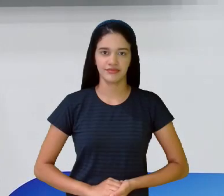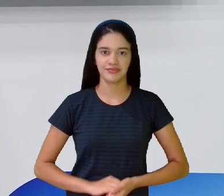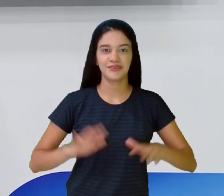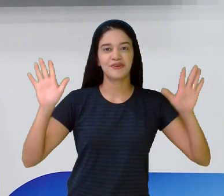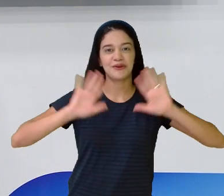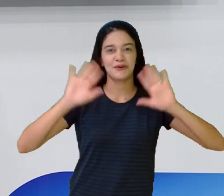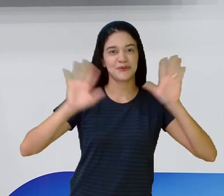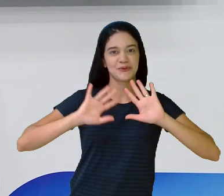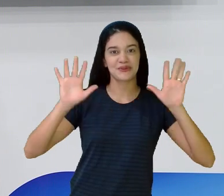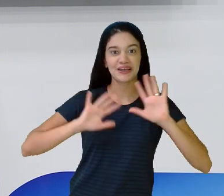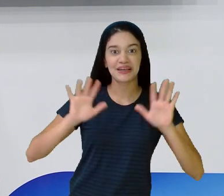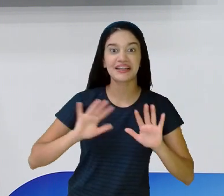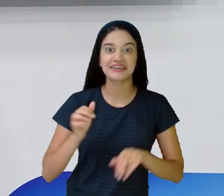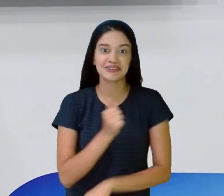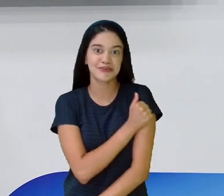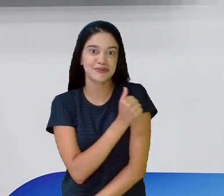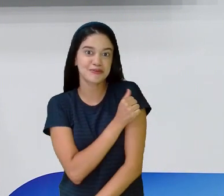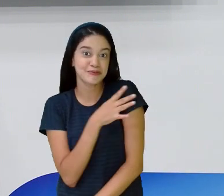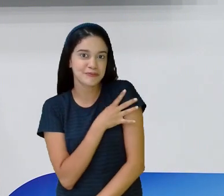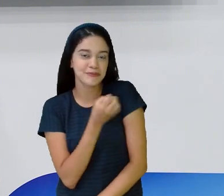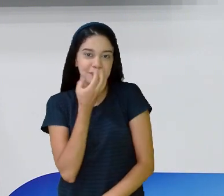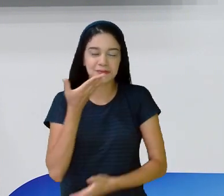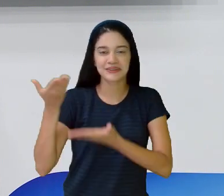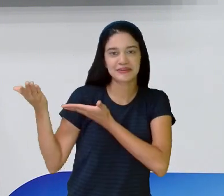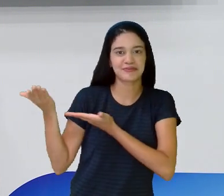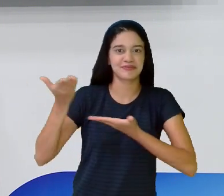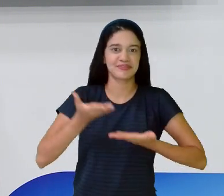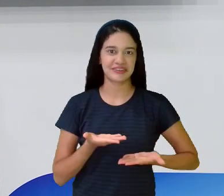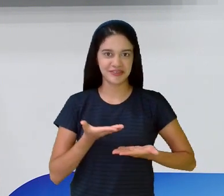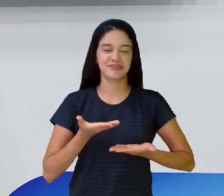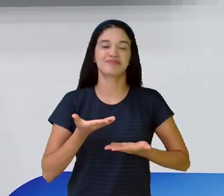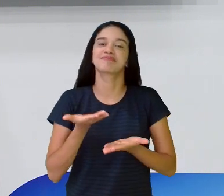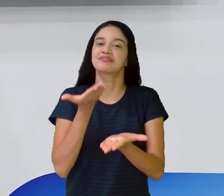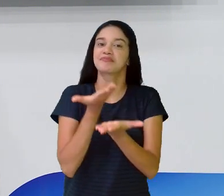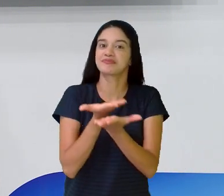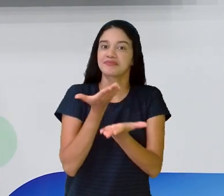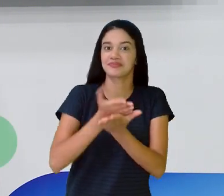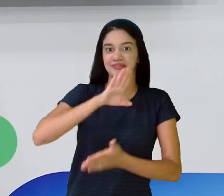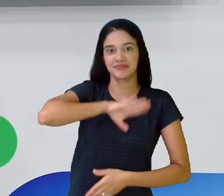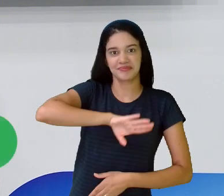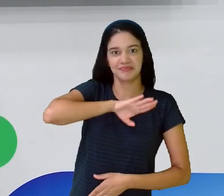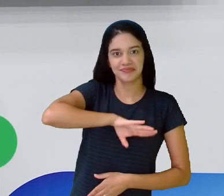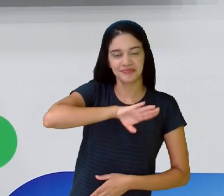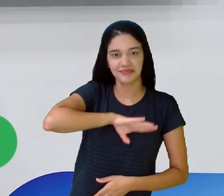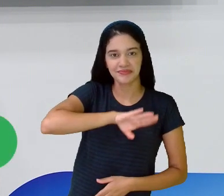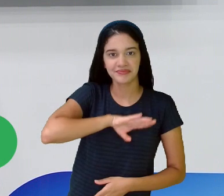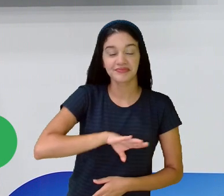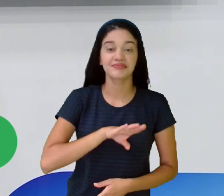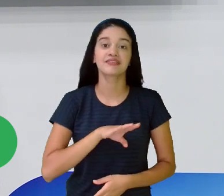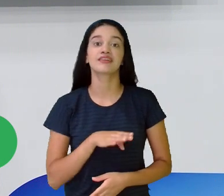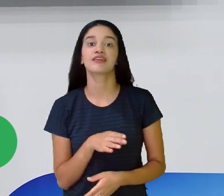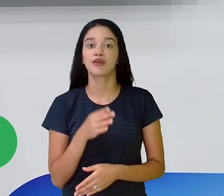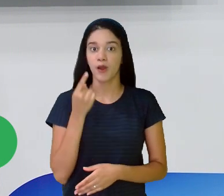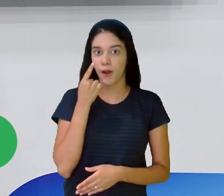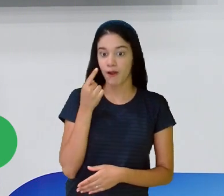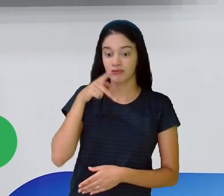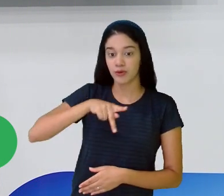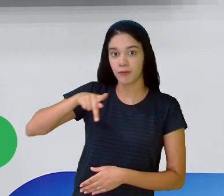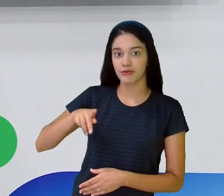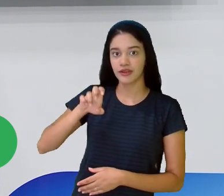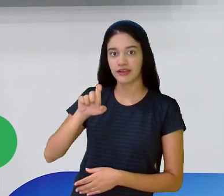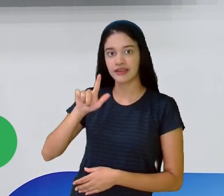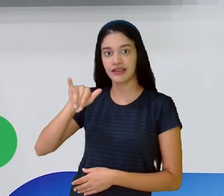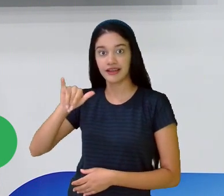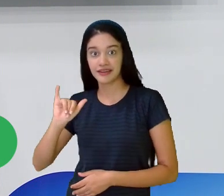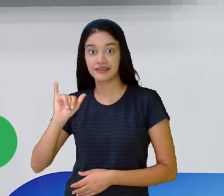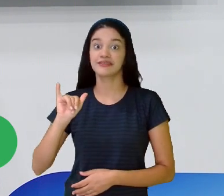Olá, estudantes do quarto ano, bem-vindos para mais uma aula de Língua Portuguesa. Eu sou a professora Eli